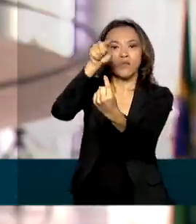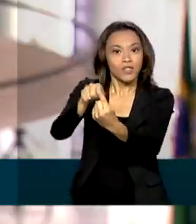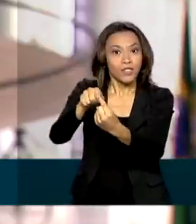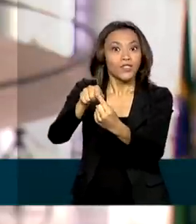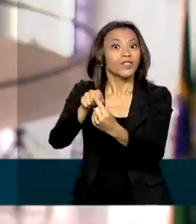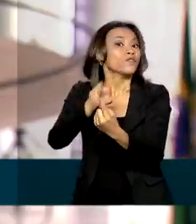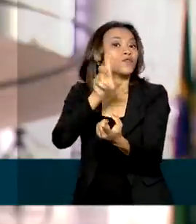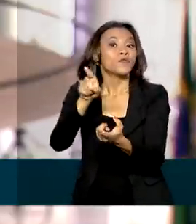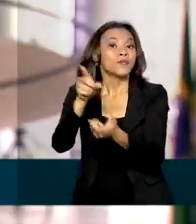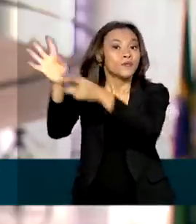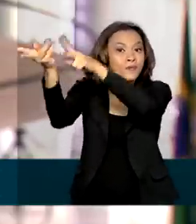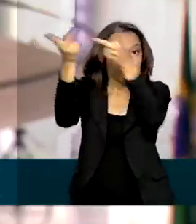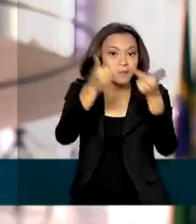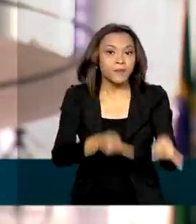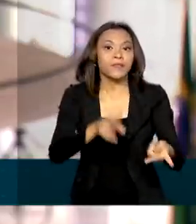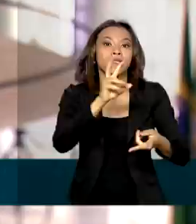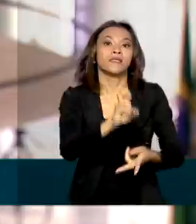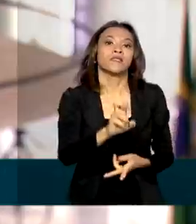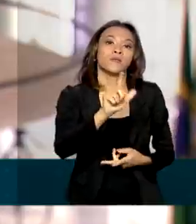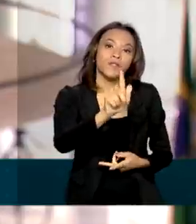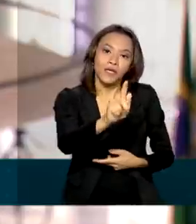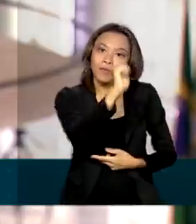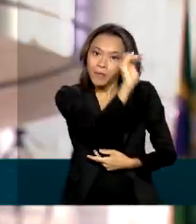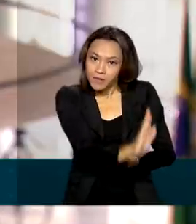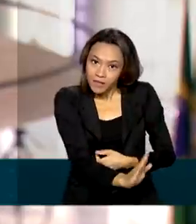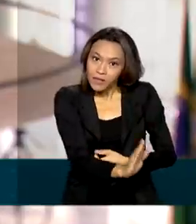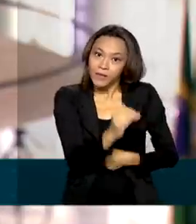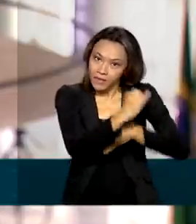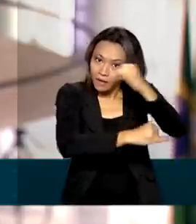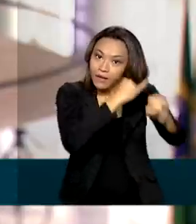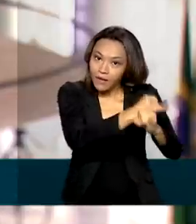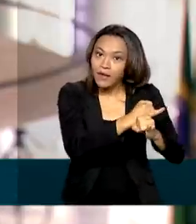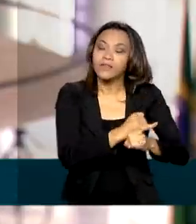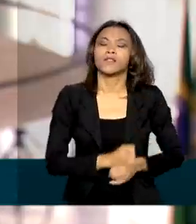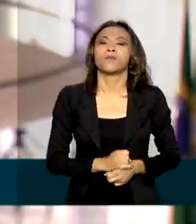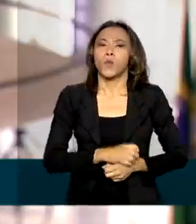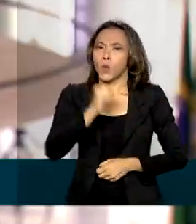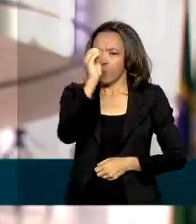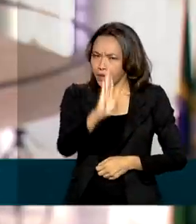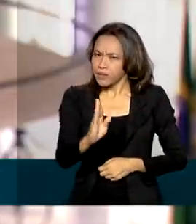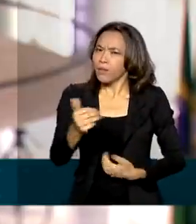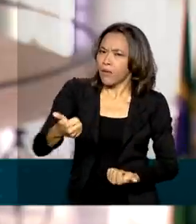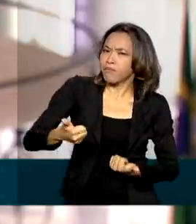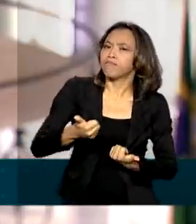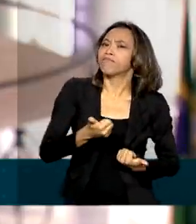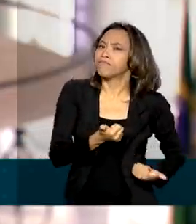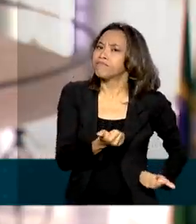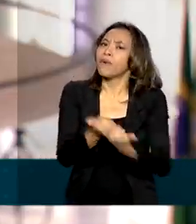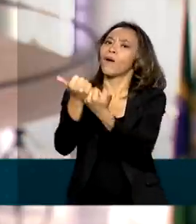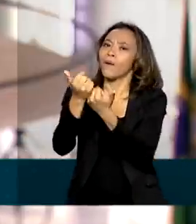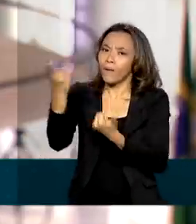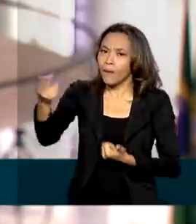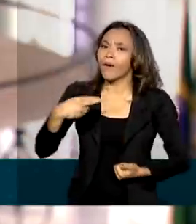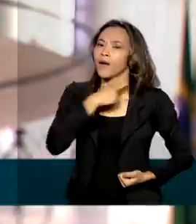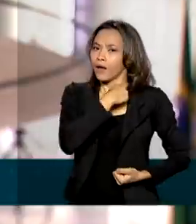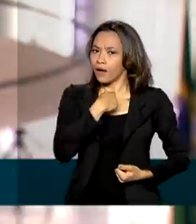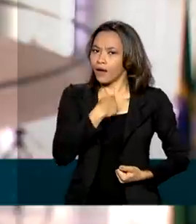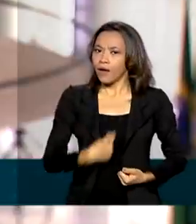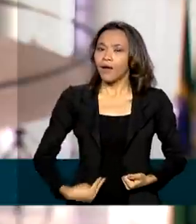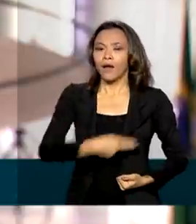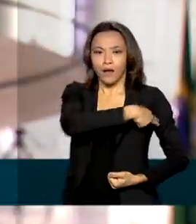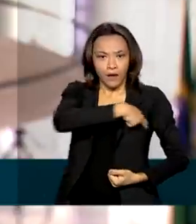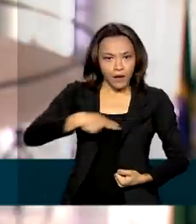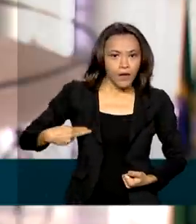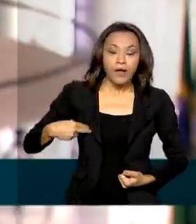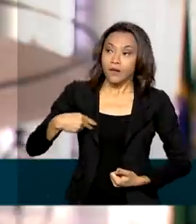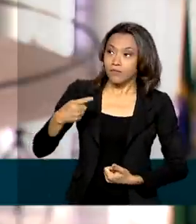5G. A carta destaca que o Brasil apoia a cooperação com a Suécia para aumentar a nossa capacidade de produção de